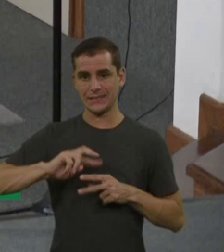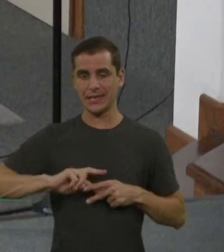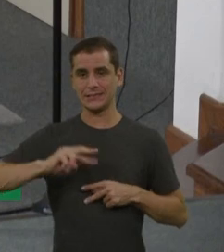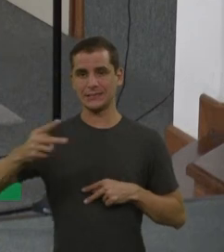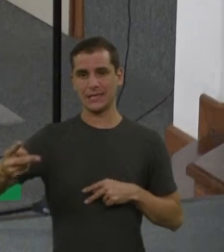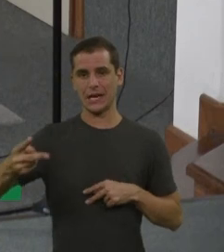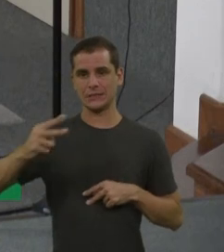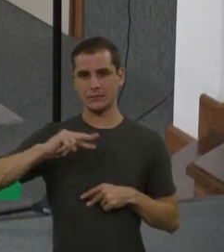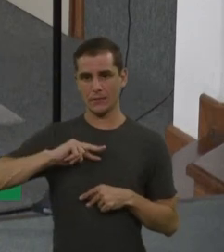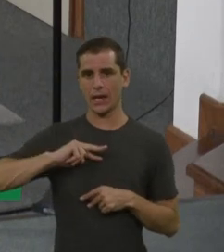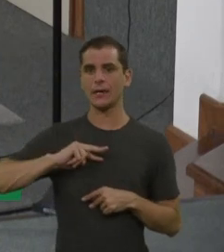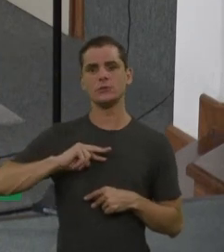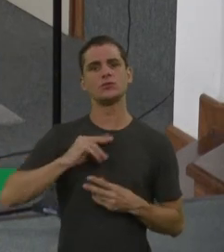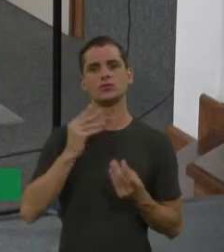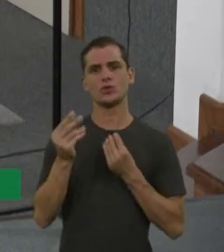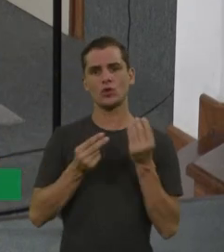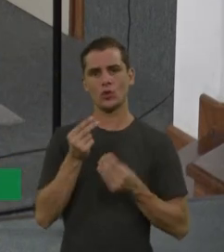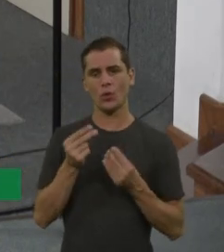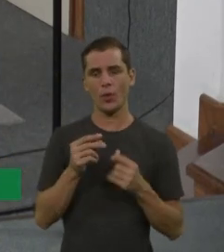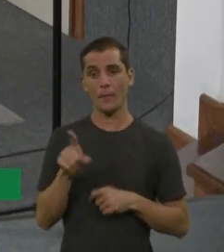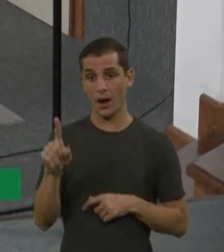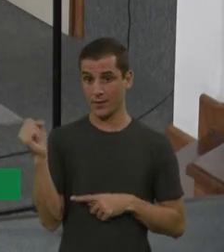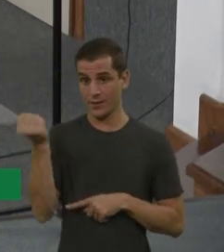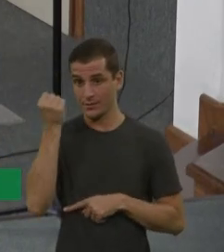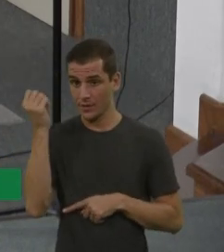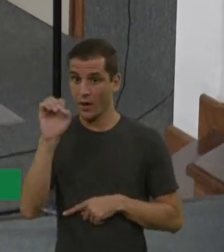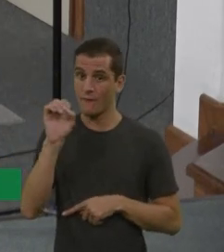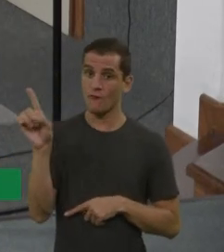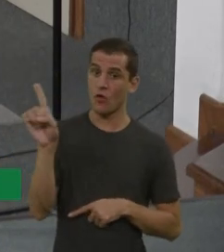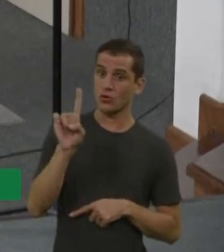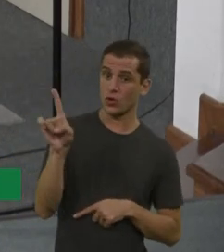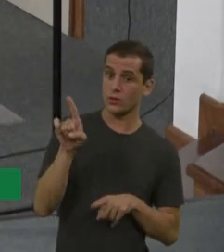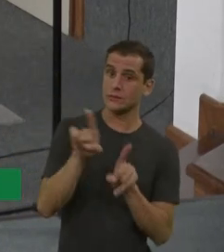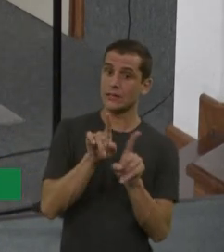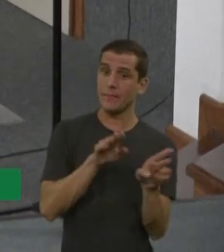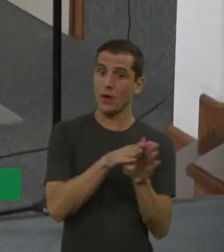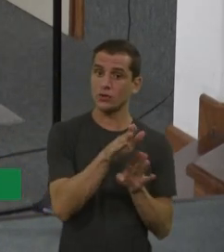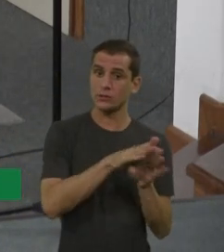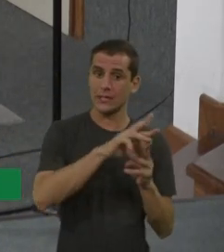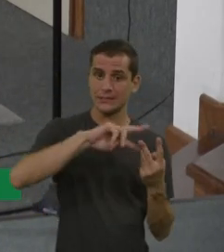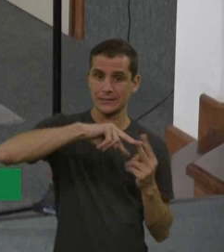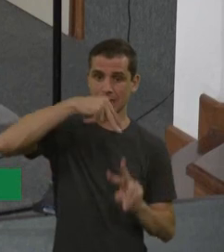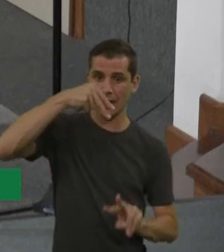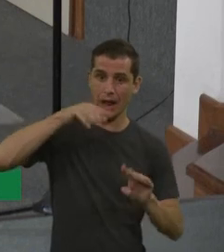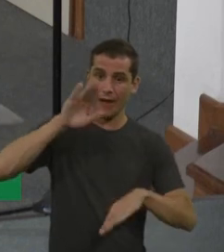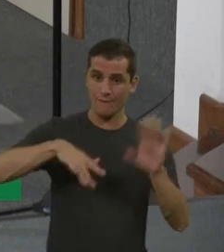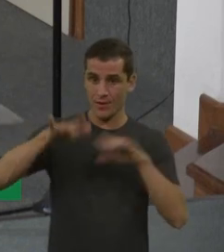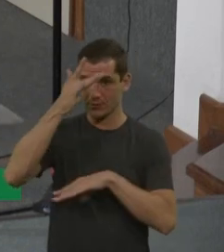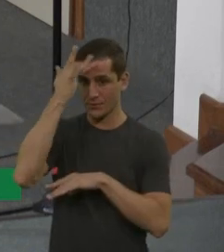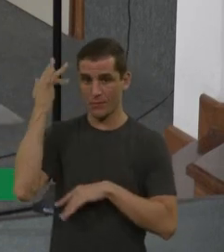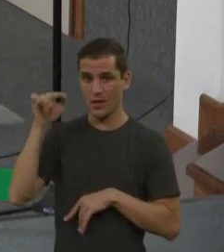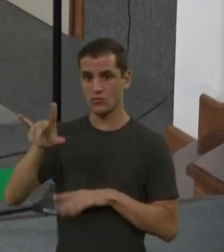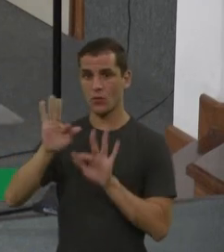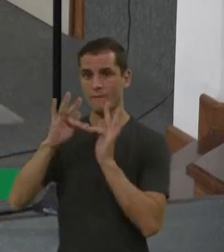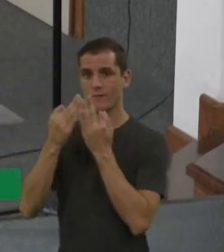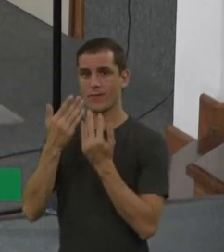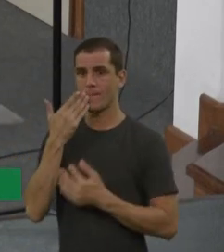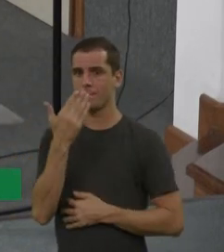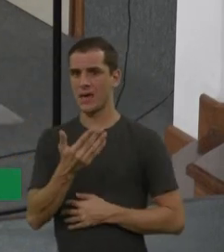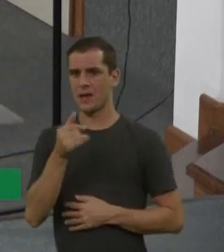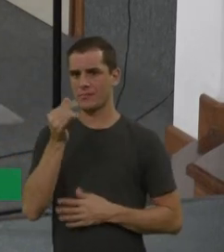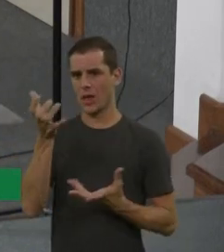não, né? E pro aconselhamento genético, que, infelizmente, eu falo quando uma família chega e pede pra fazer fertilização,